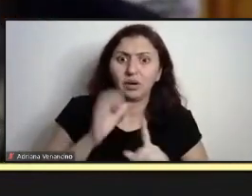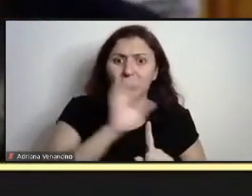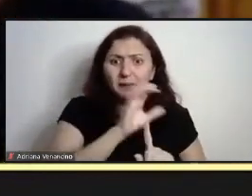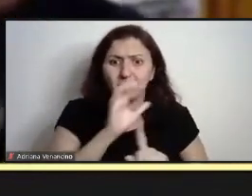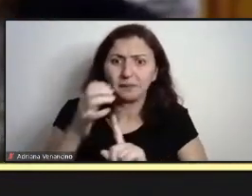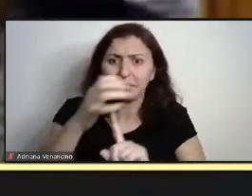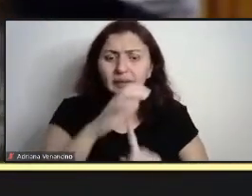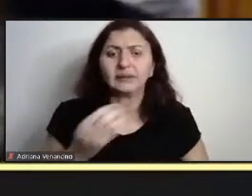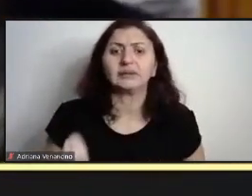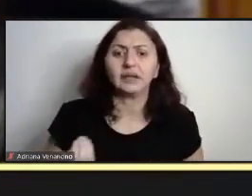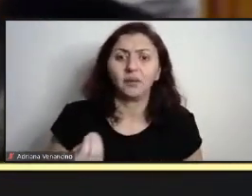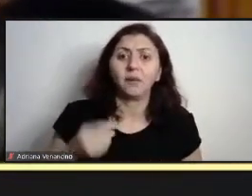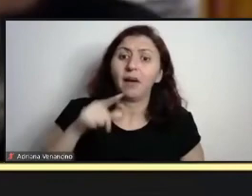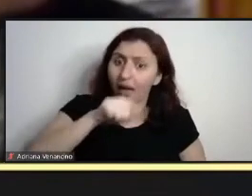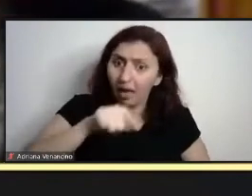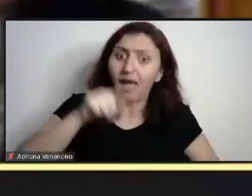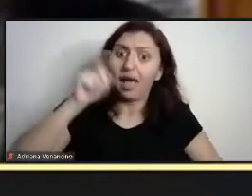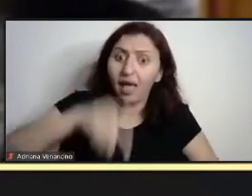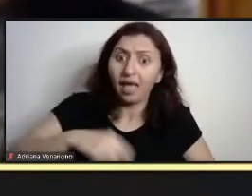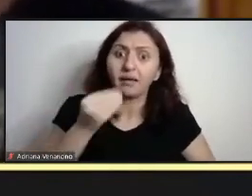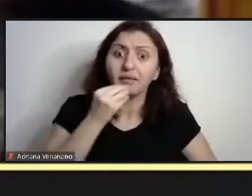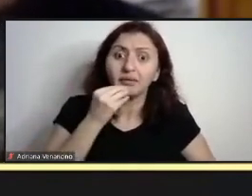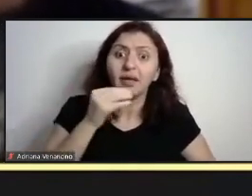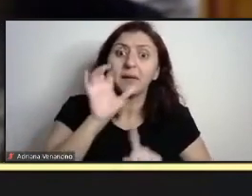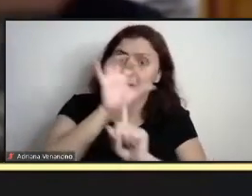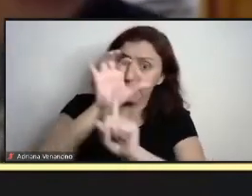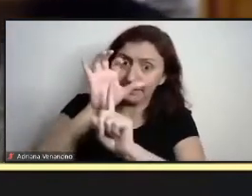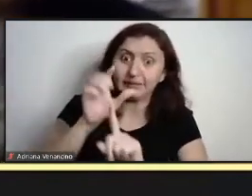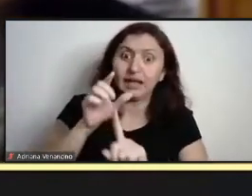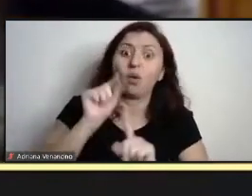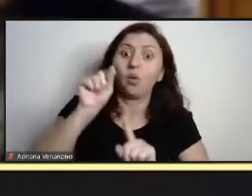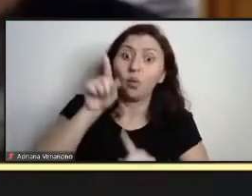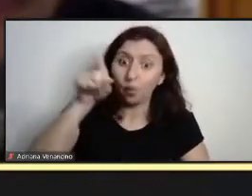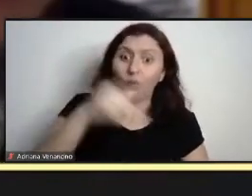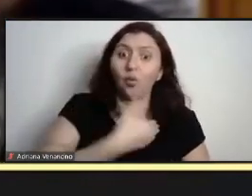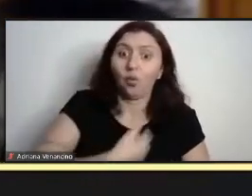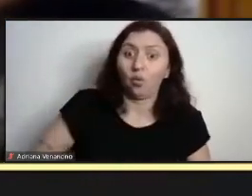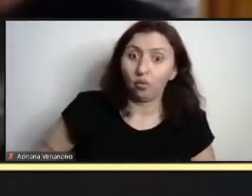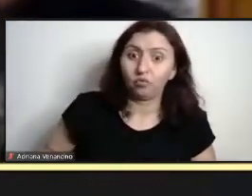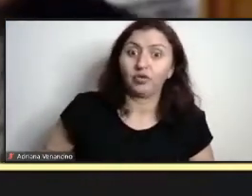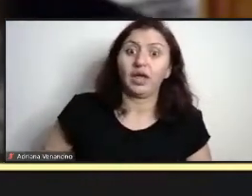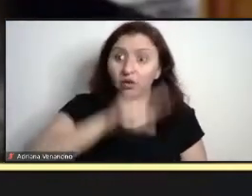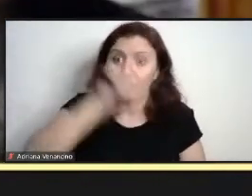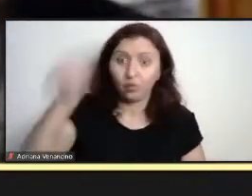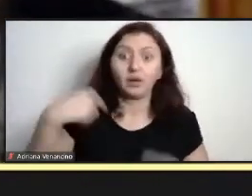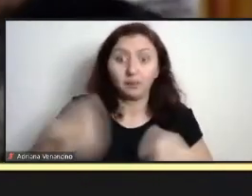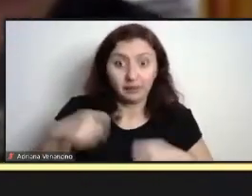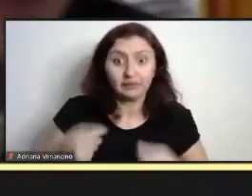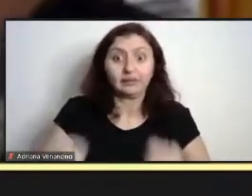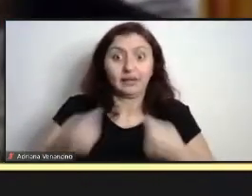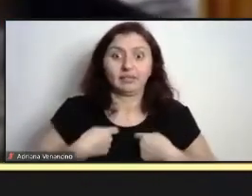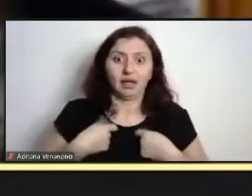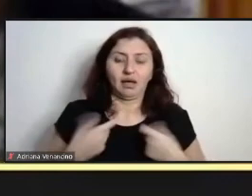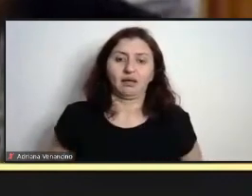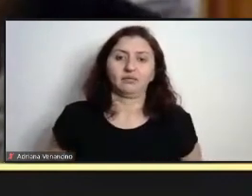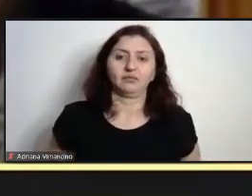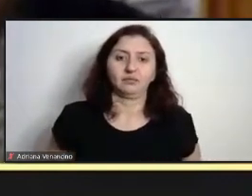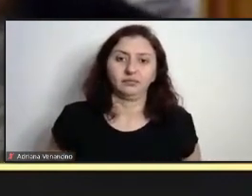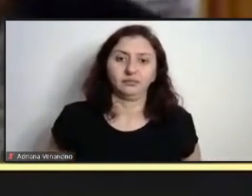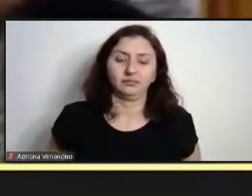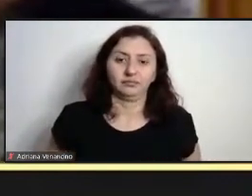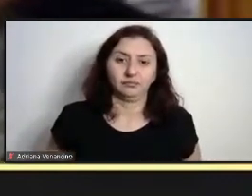use essa energia para fazer pressão junto ao governo, ao Estado, para que ele garanta, é isso, para que serve Estado, é isso que serve,